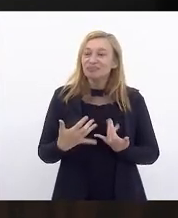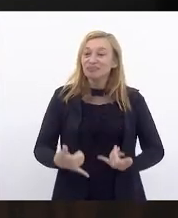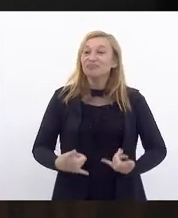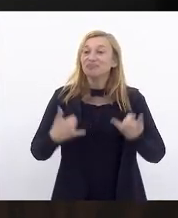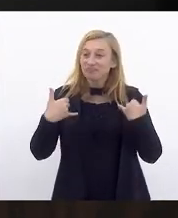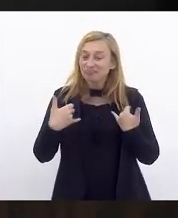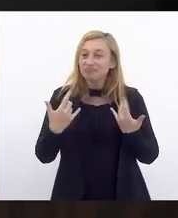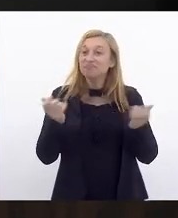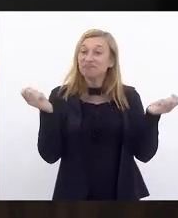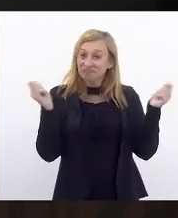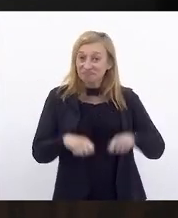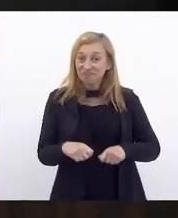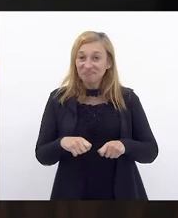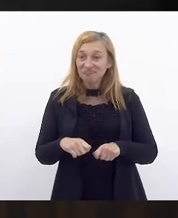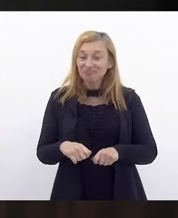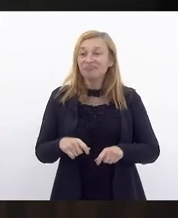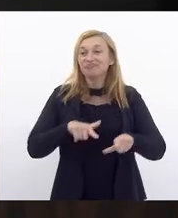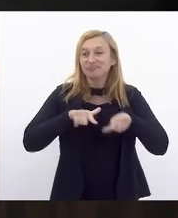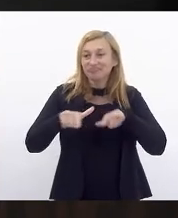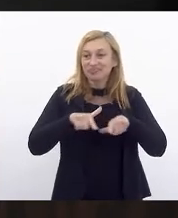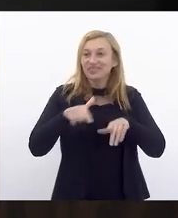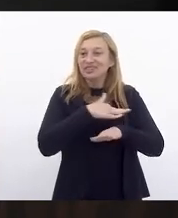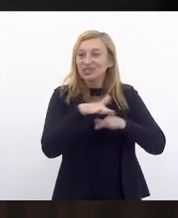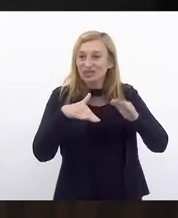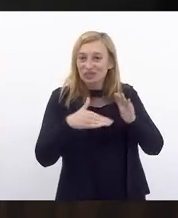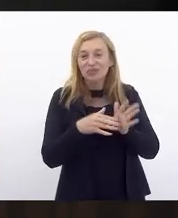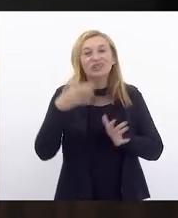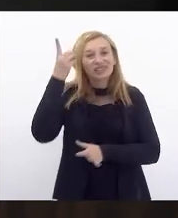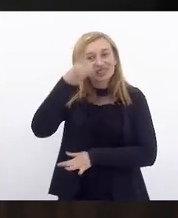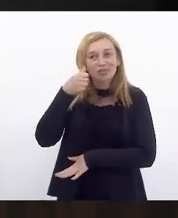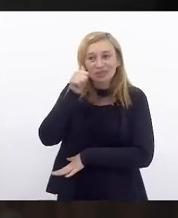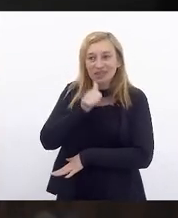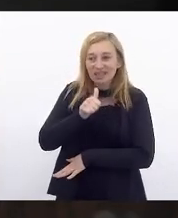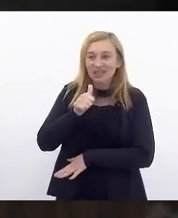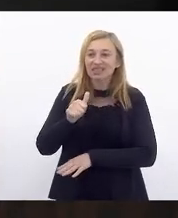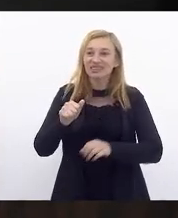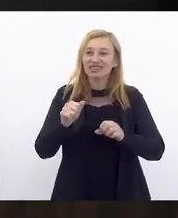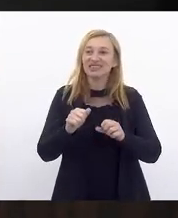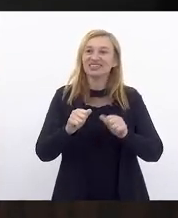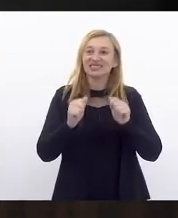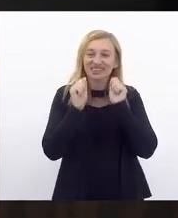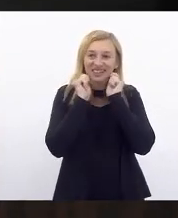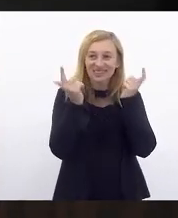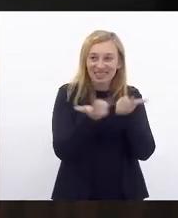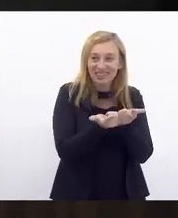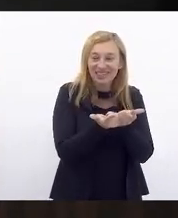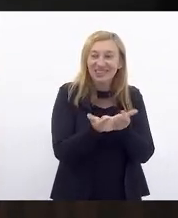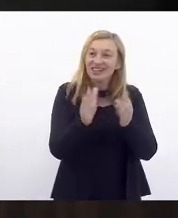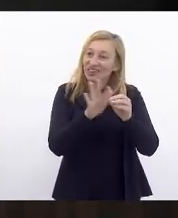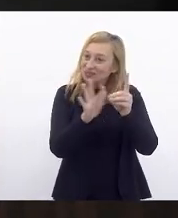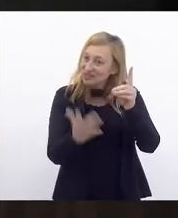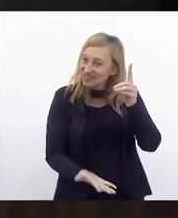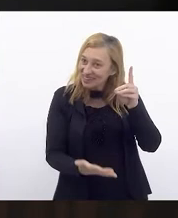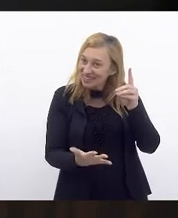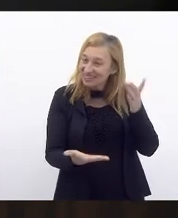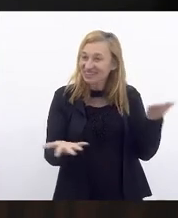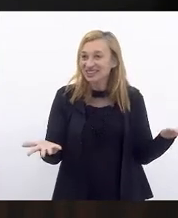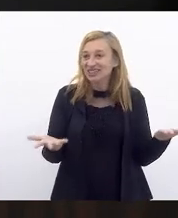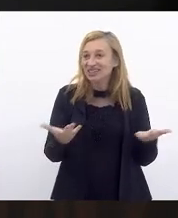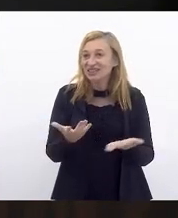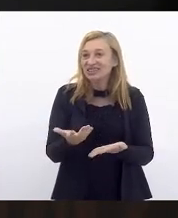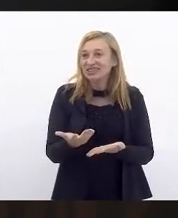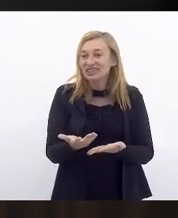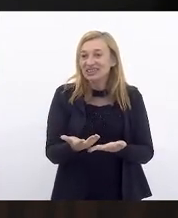de muita competência o trabalho de todas as deputadas da Assembleia Legislativa. Em homenagem à maioria